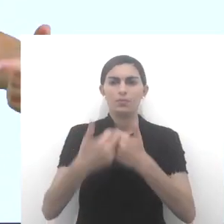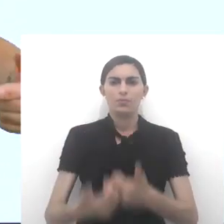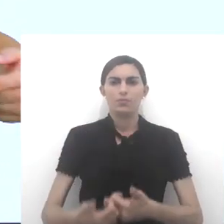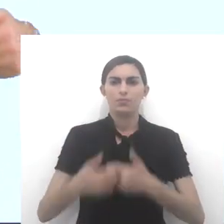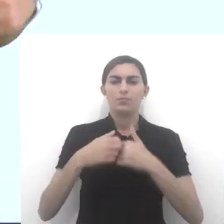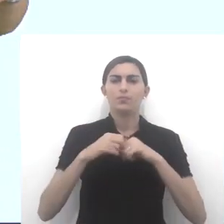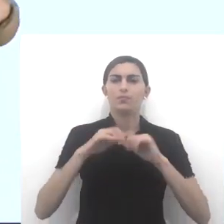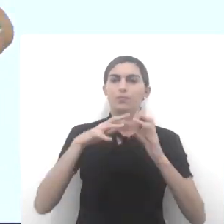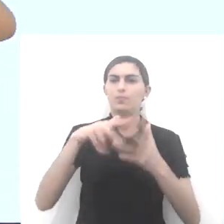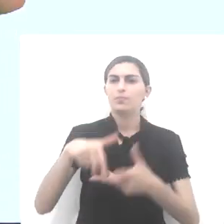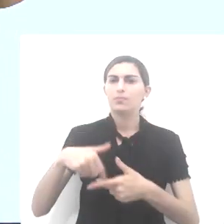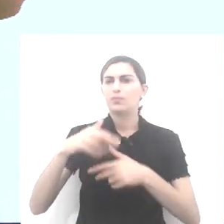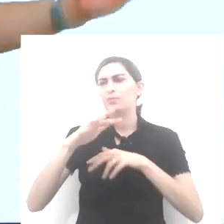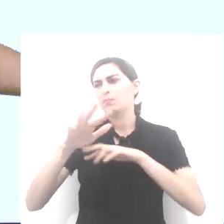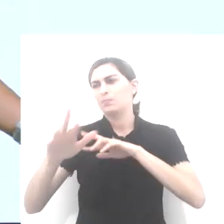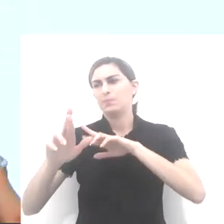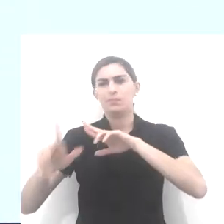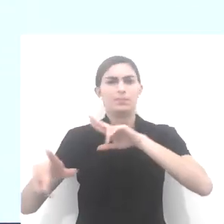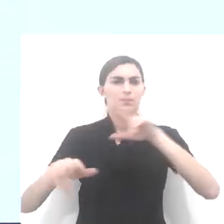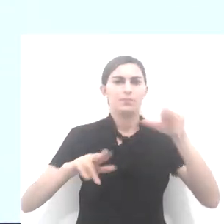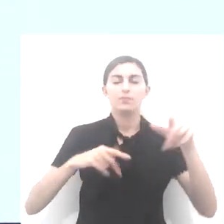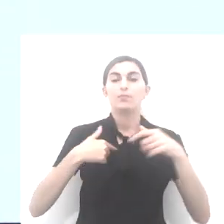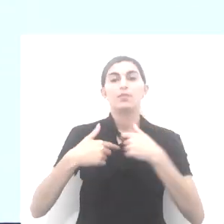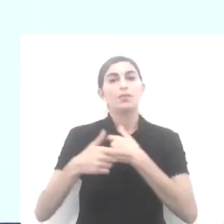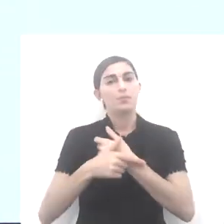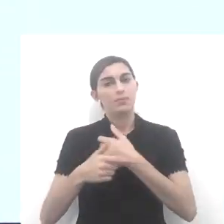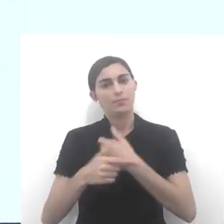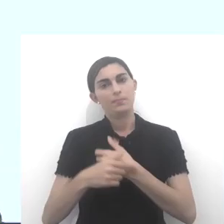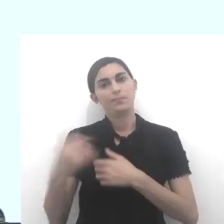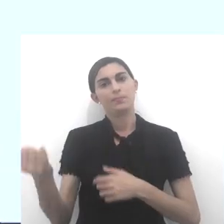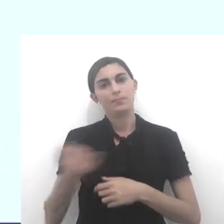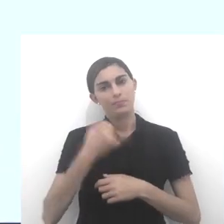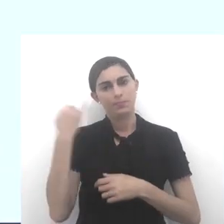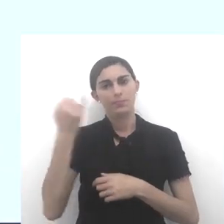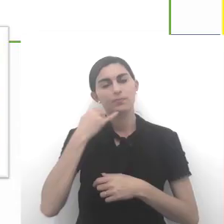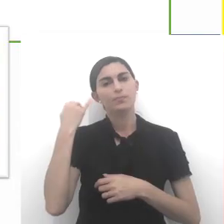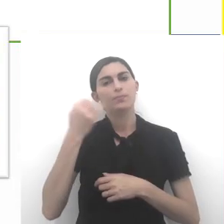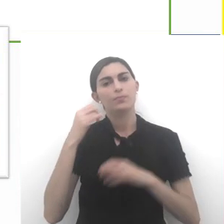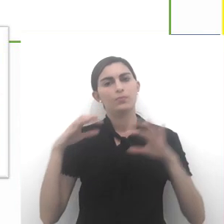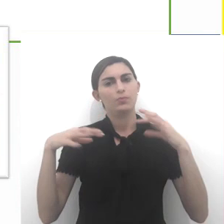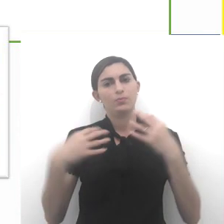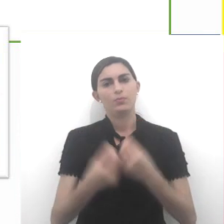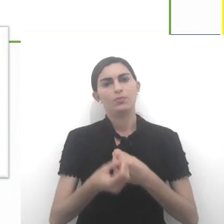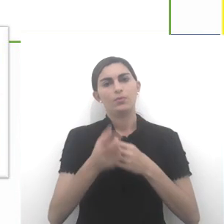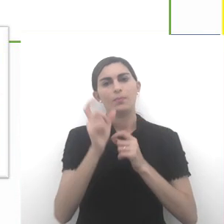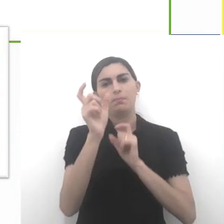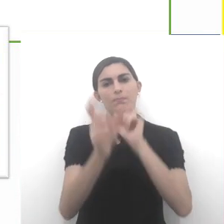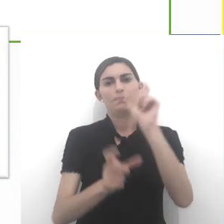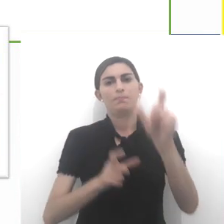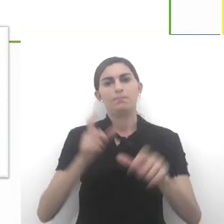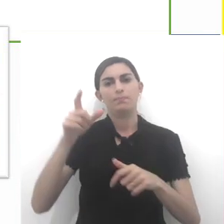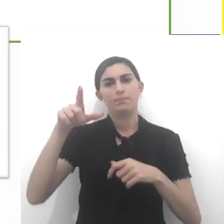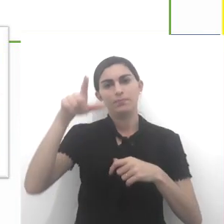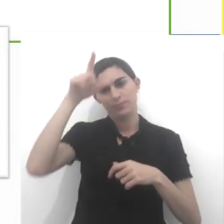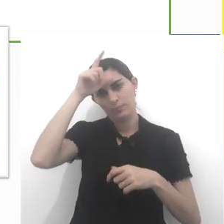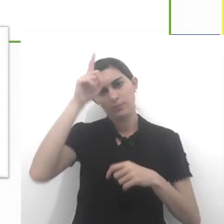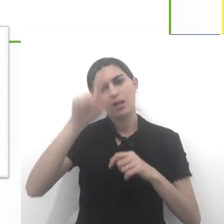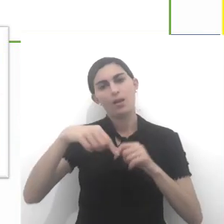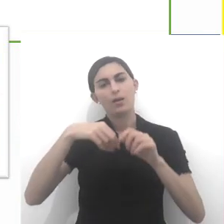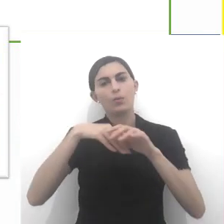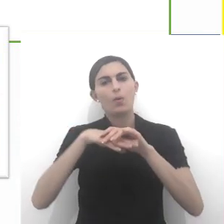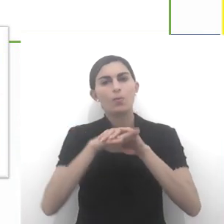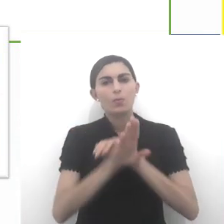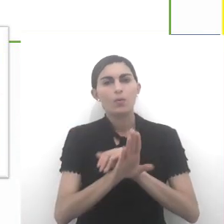busca deste mundo tão conturbado. Então, o líder tem um papel fundamental. Em outras palavras, o líder é um